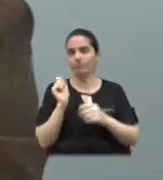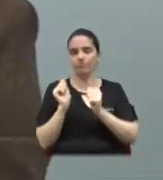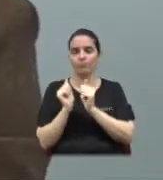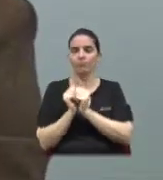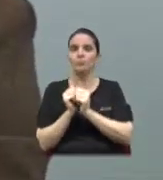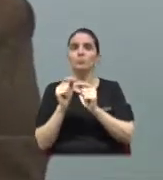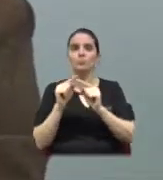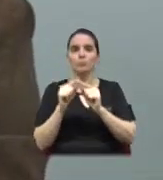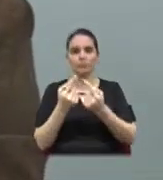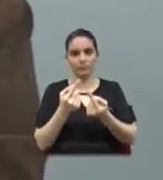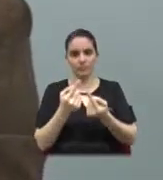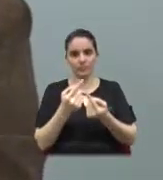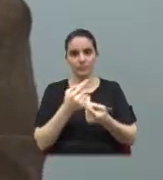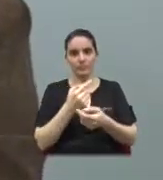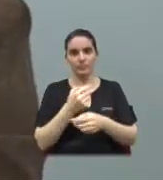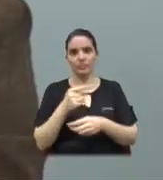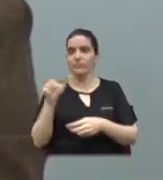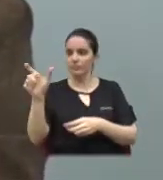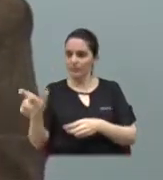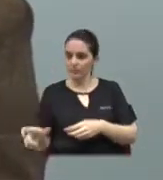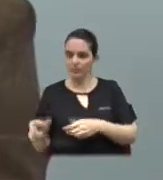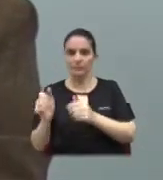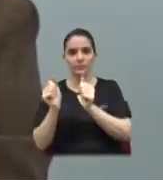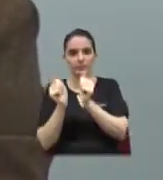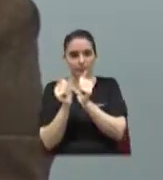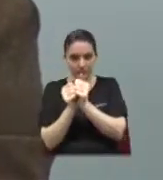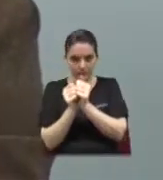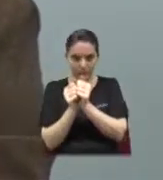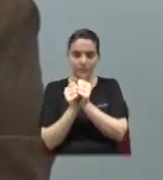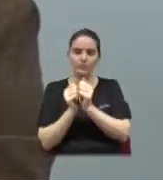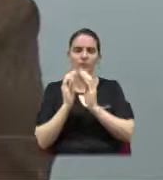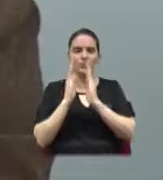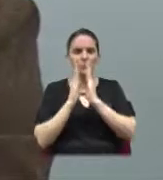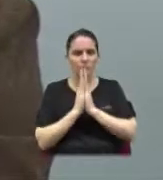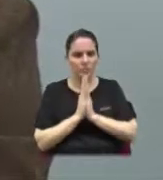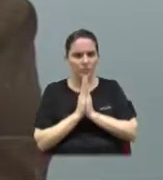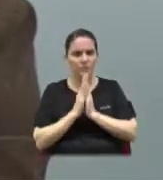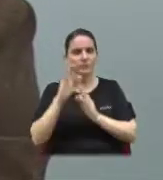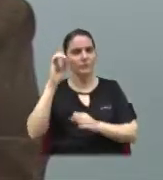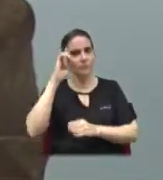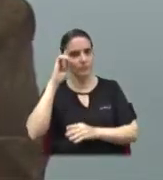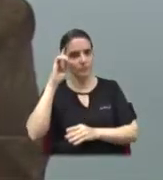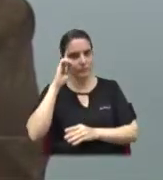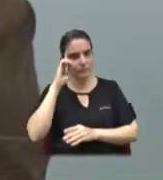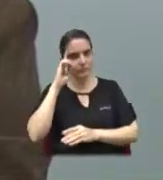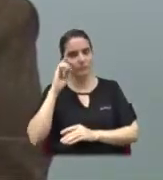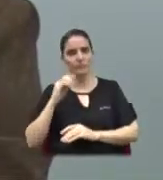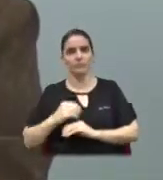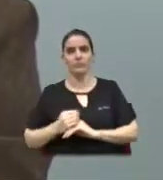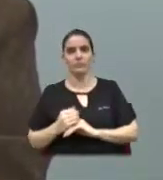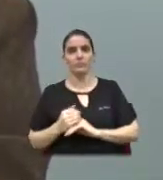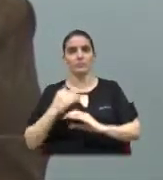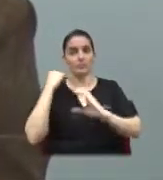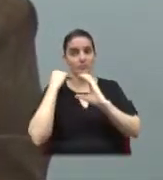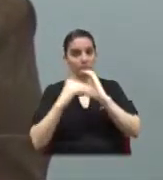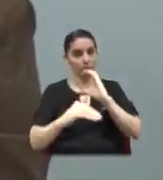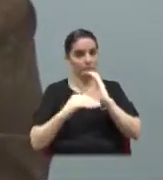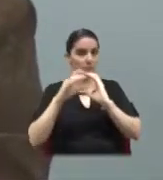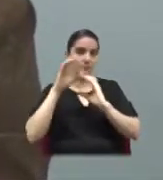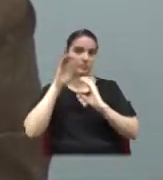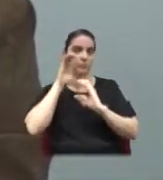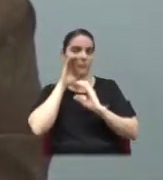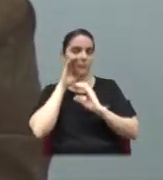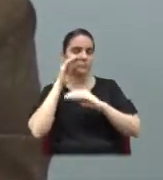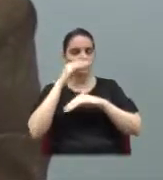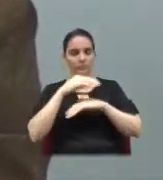eu tive a Deise, que era aquela que orava todos os dias, que passava uma mensagem de carinho e que me dava